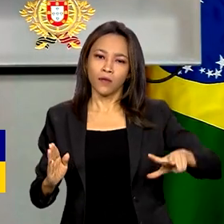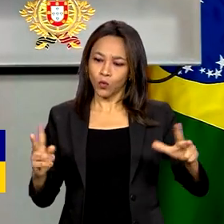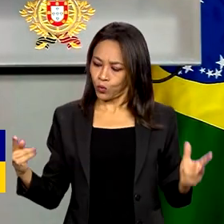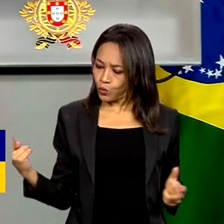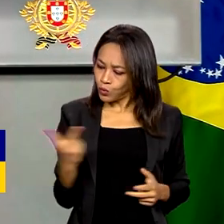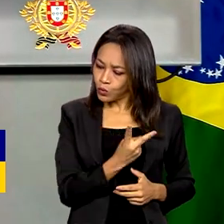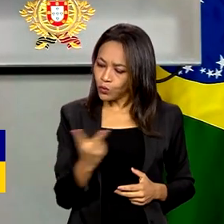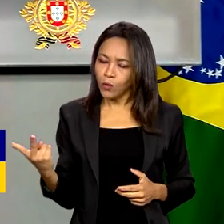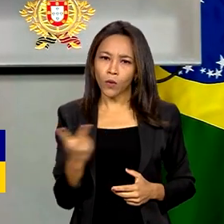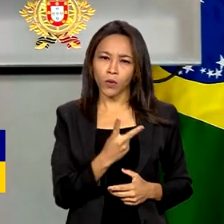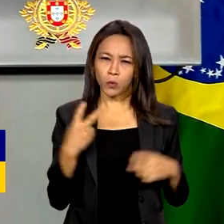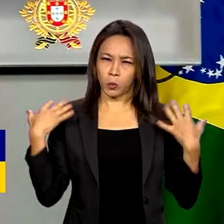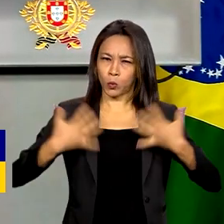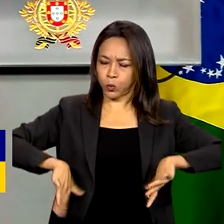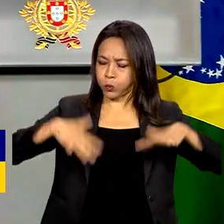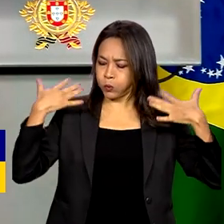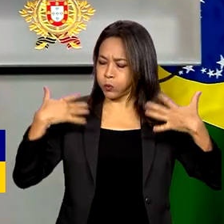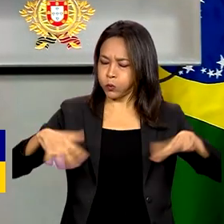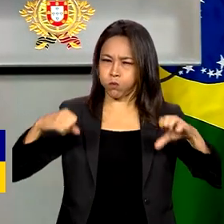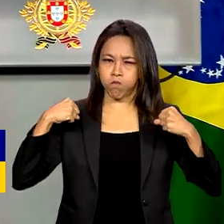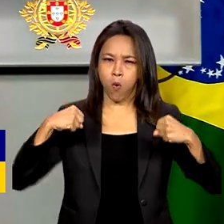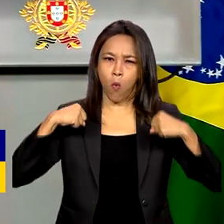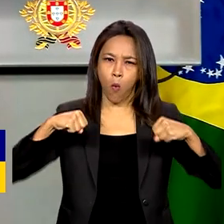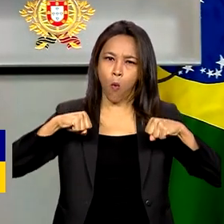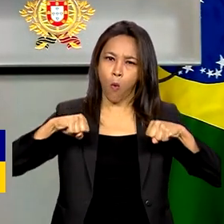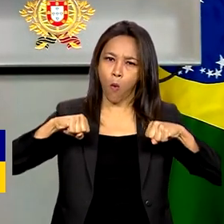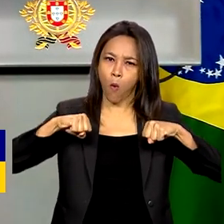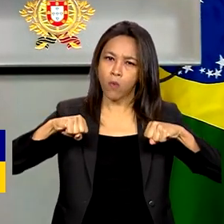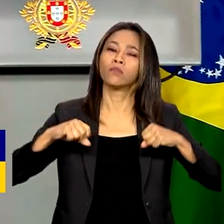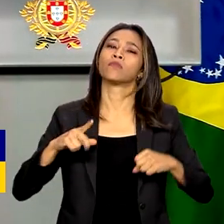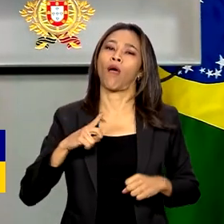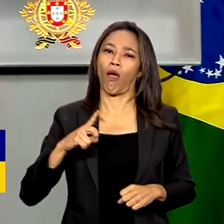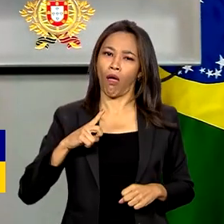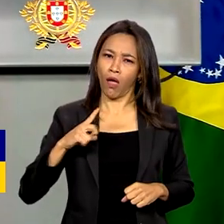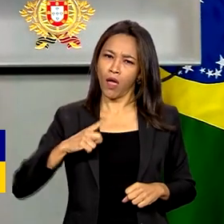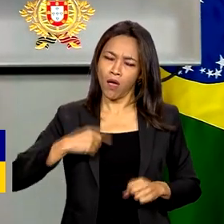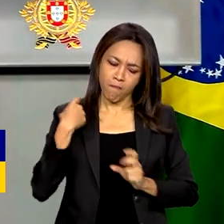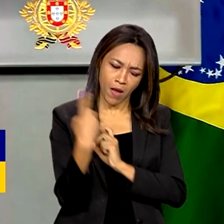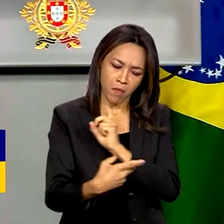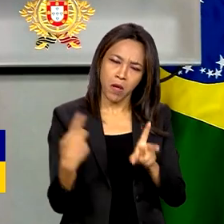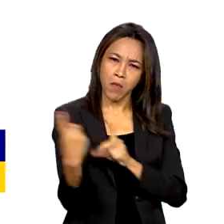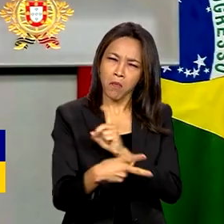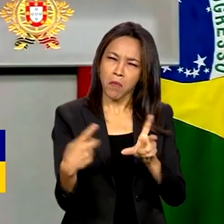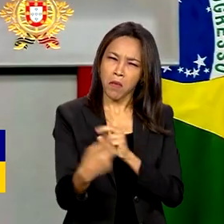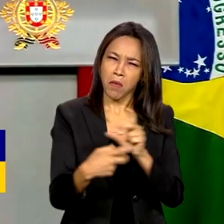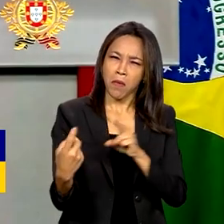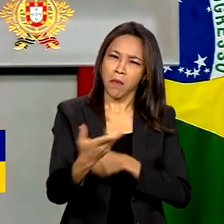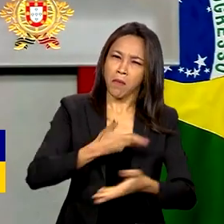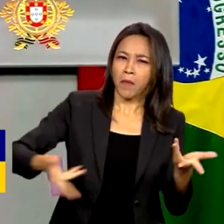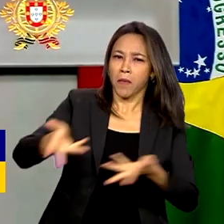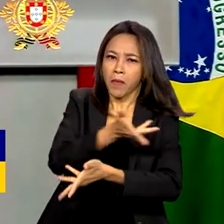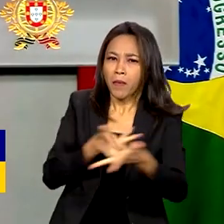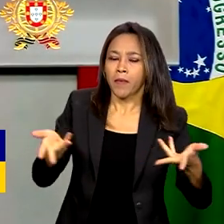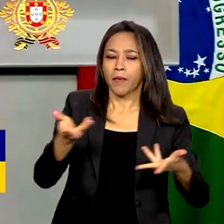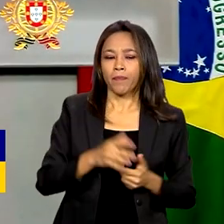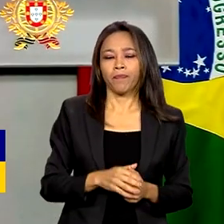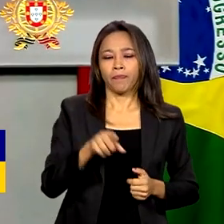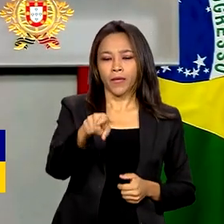extraordinário para dobrar o nosso fluxo de comércio exterior. É tempo de futuro,